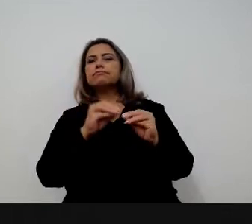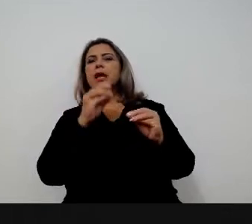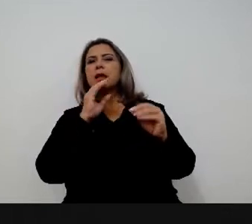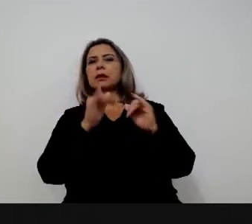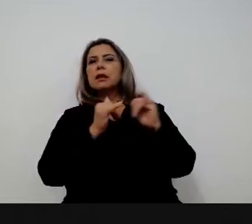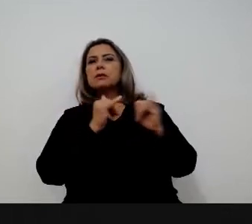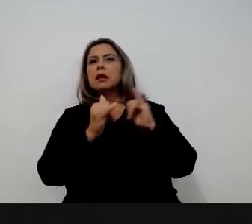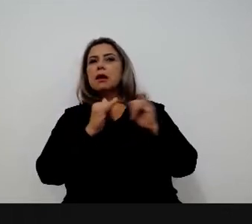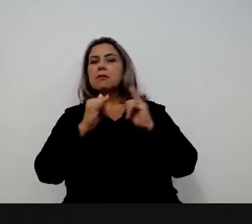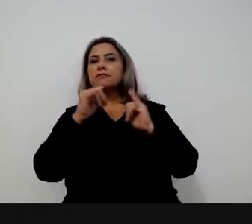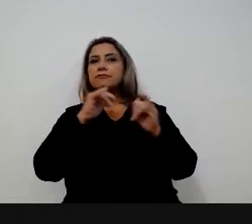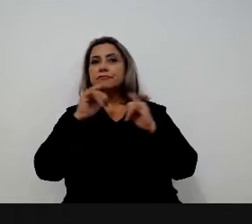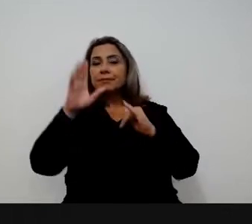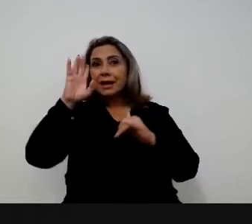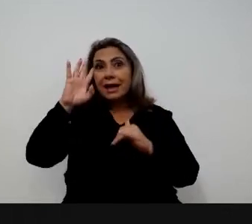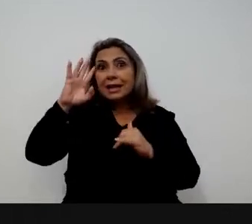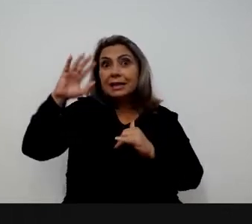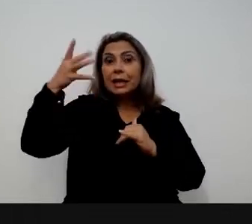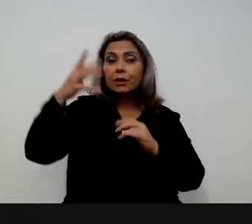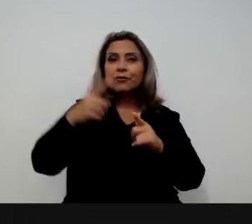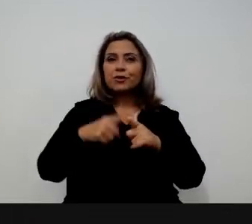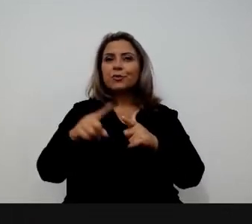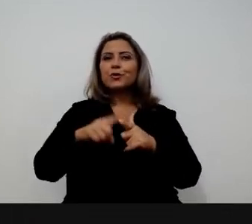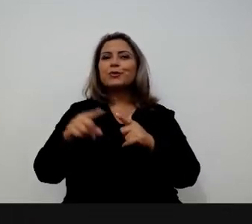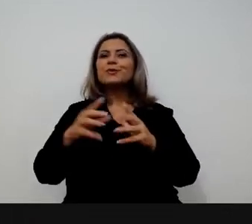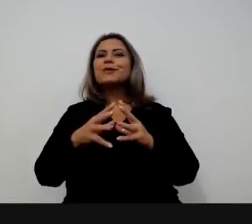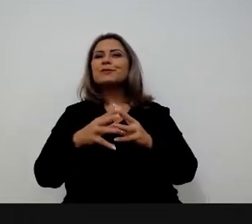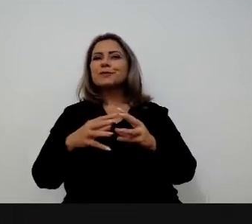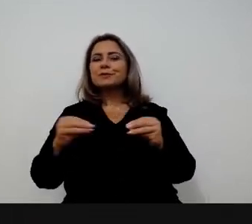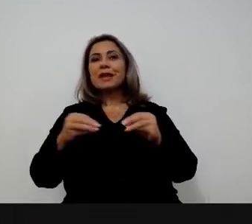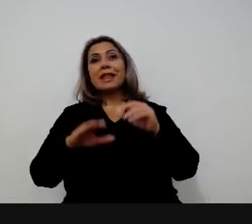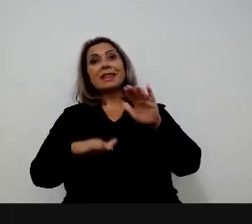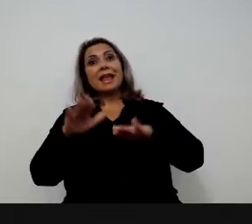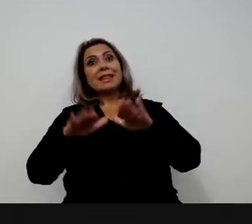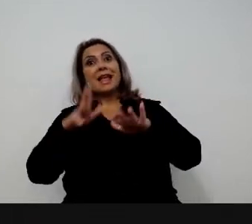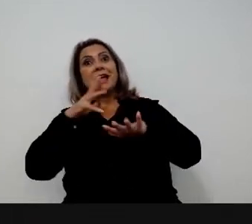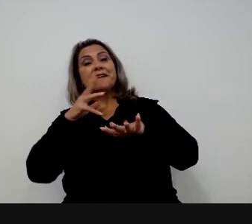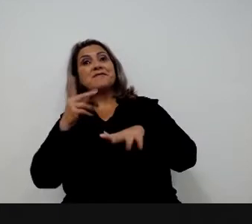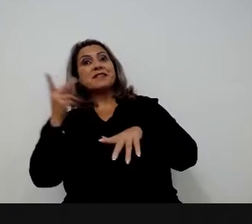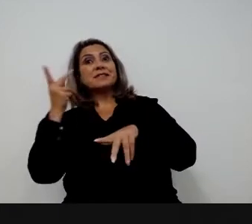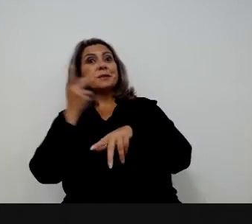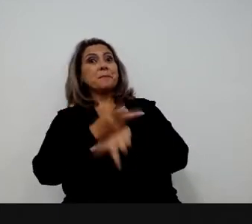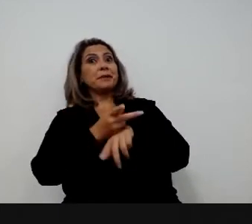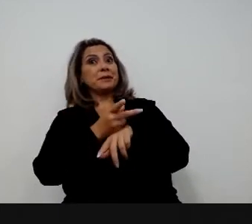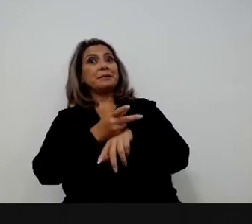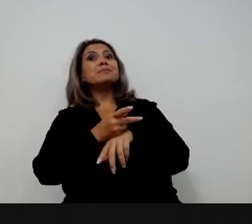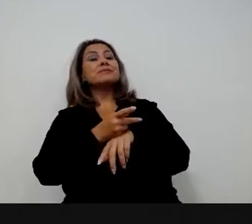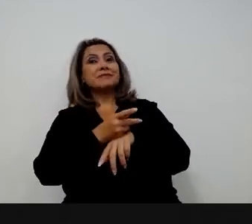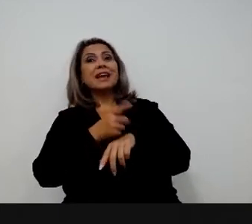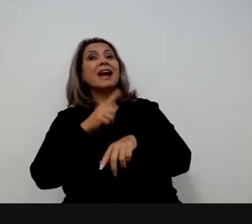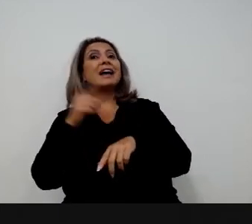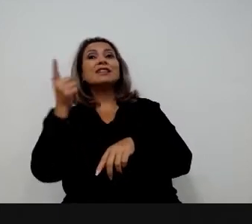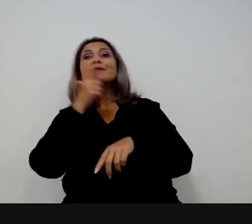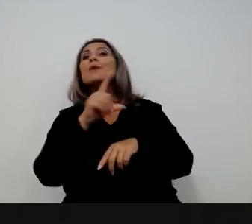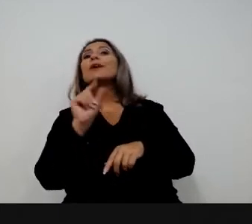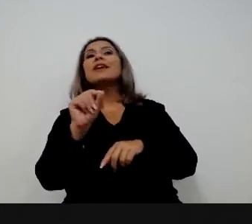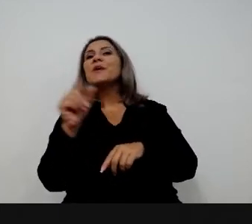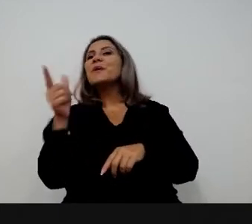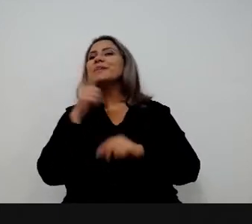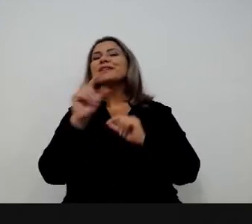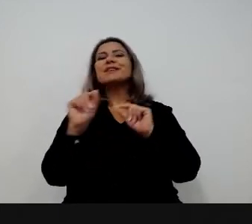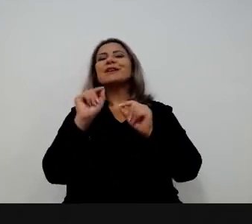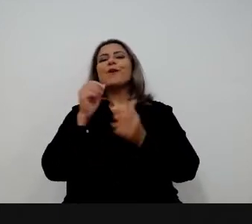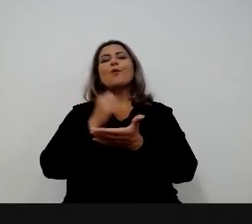melhores soluções, que as soluções podem ser, às vezes, o prêmio já é uma contratação da solução. Tem vários